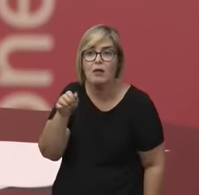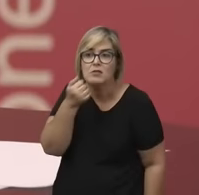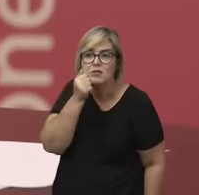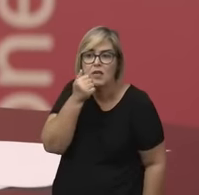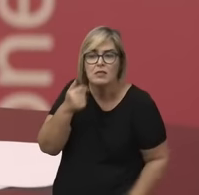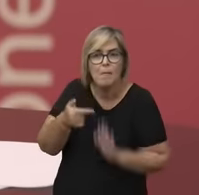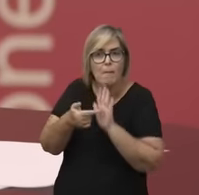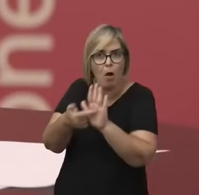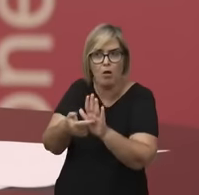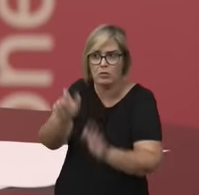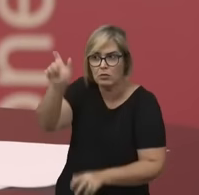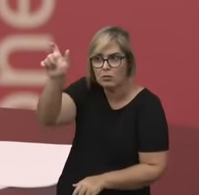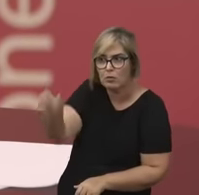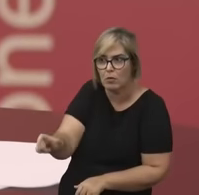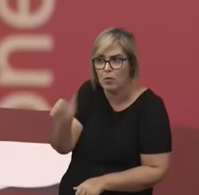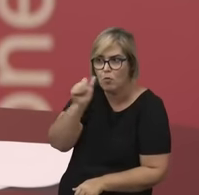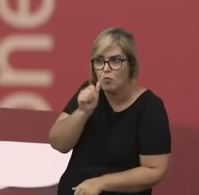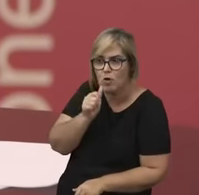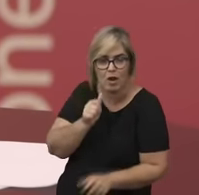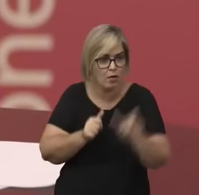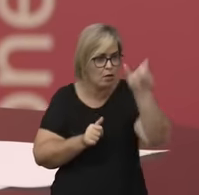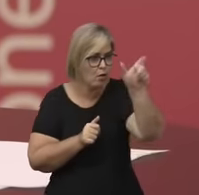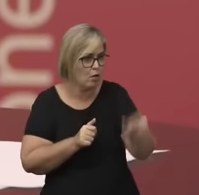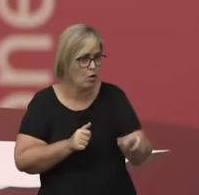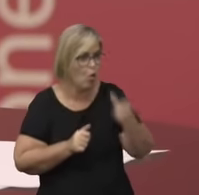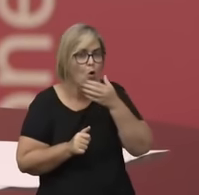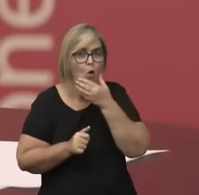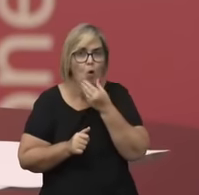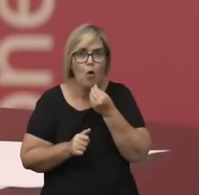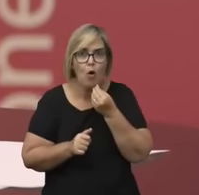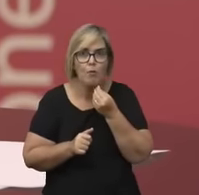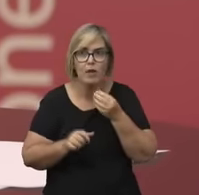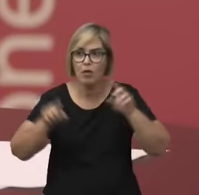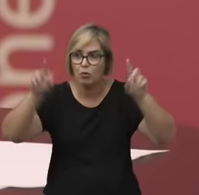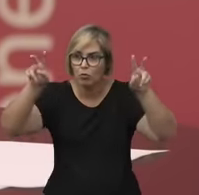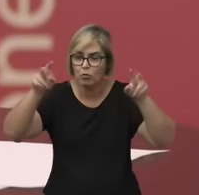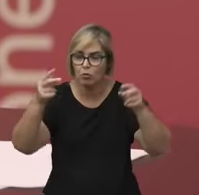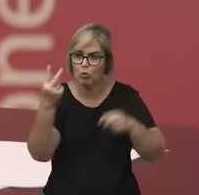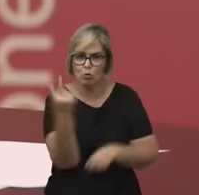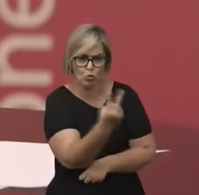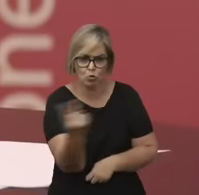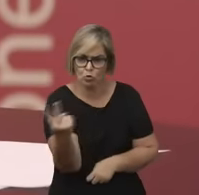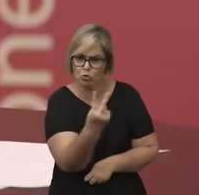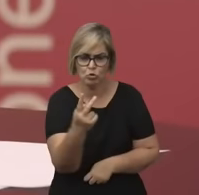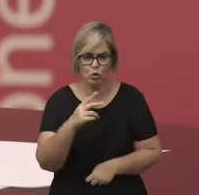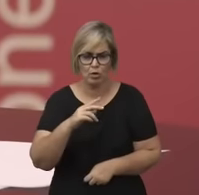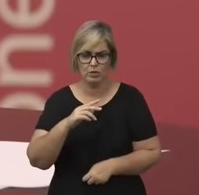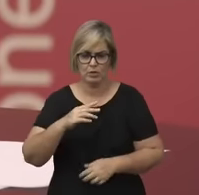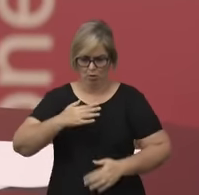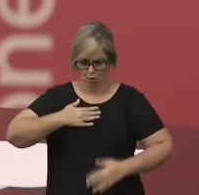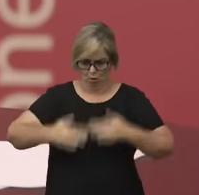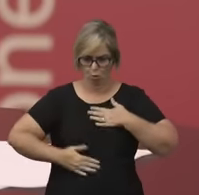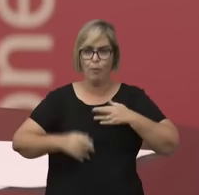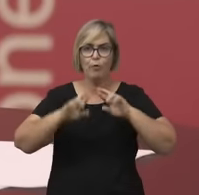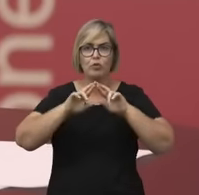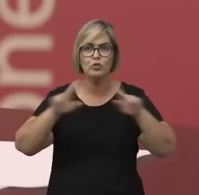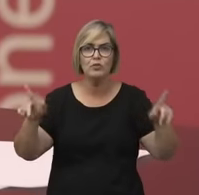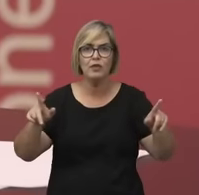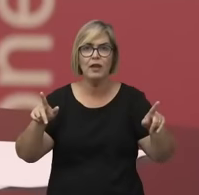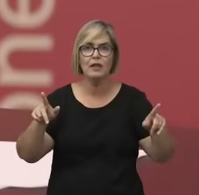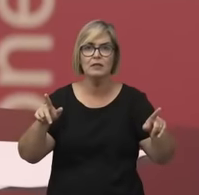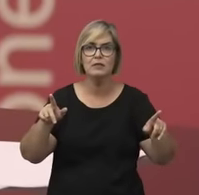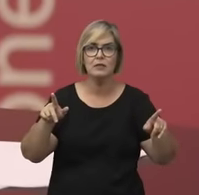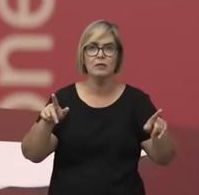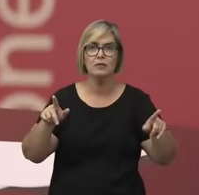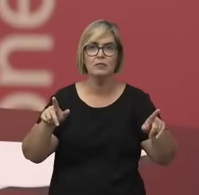esse argumento faz uma inferência da natureza dos corpos, da diferença biológica para uma diferença de